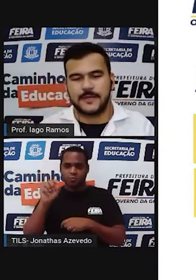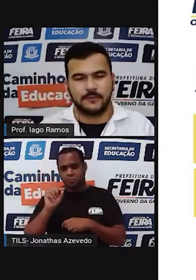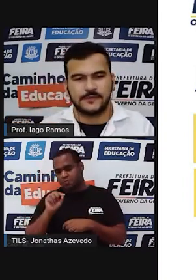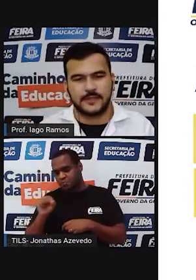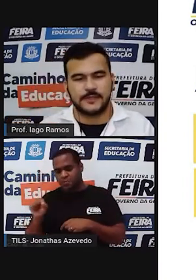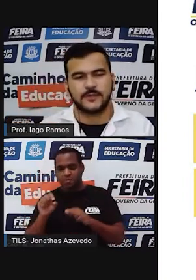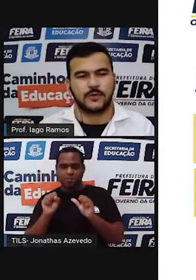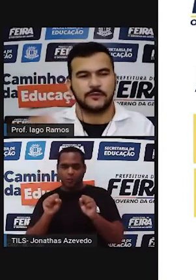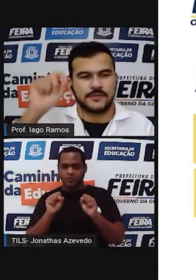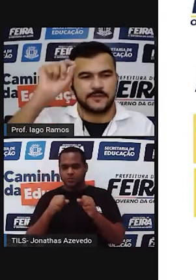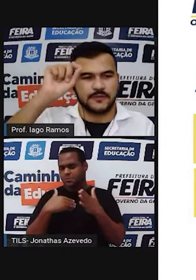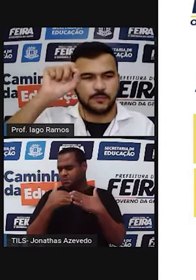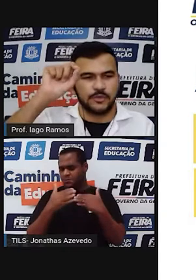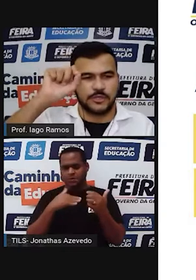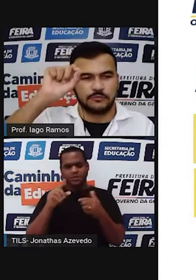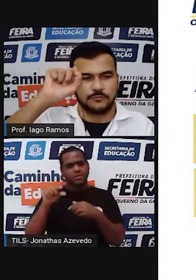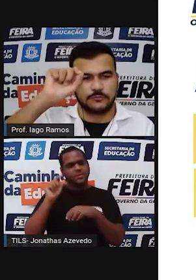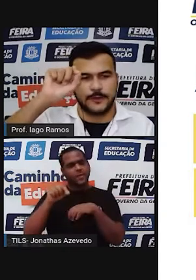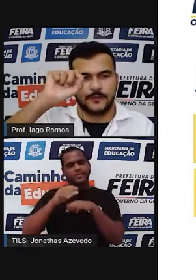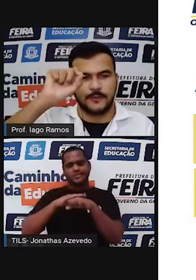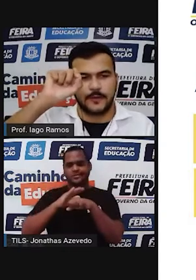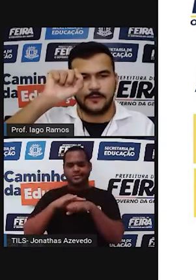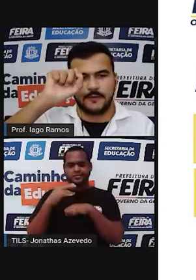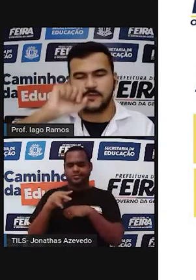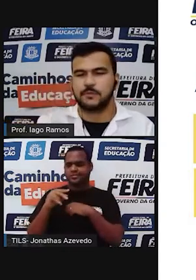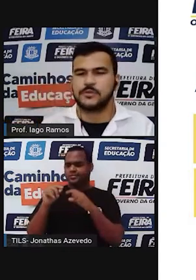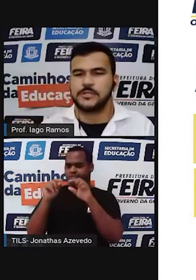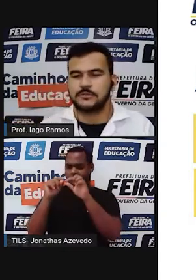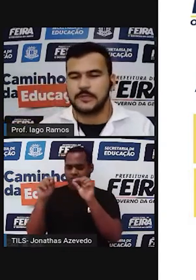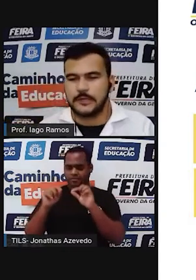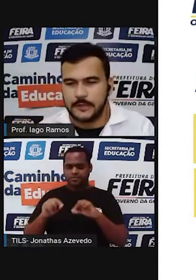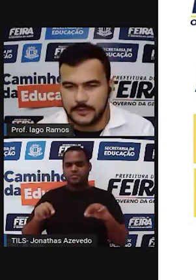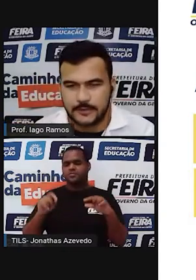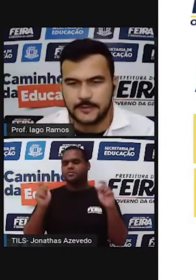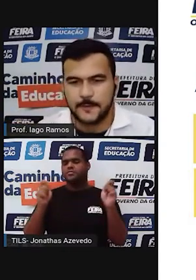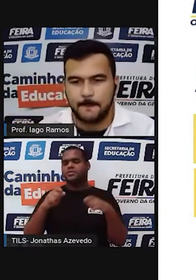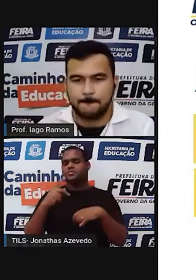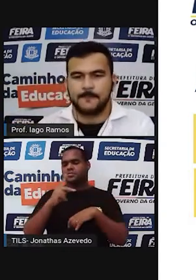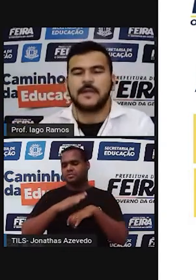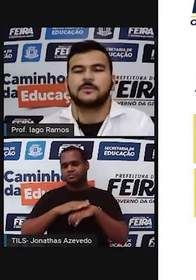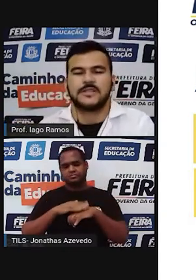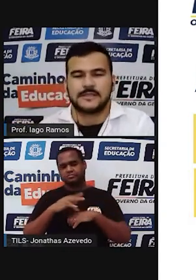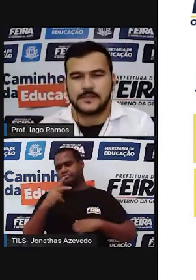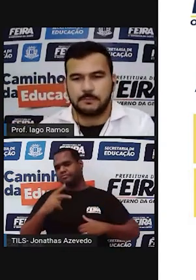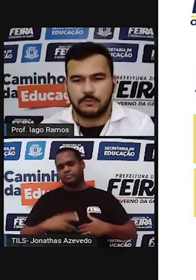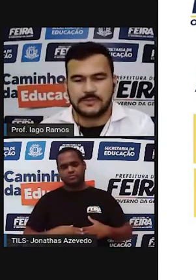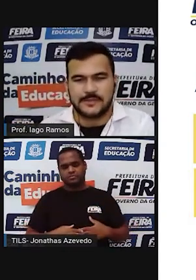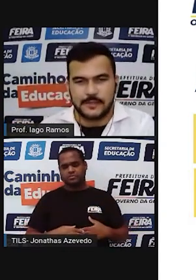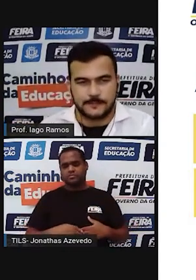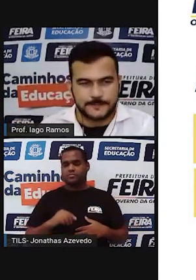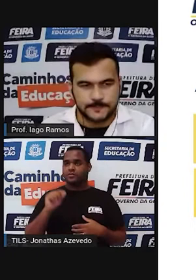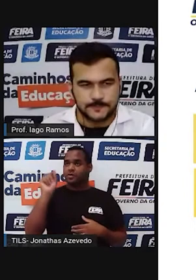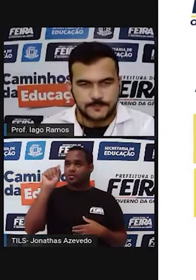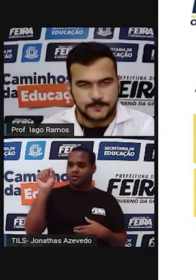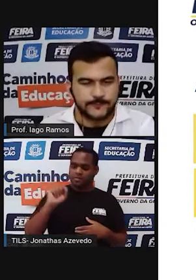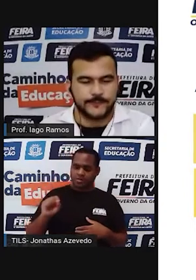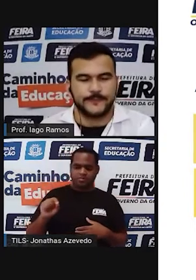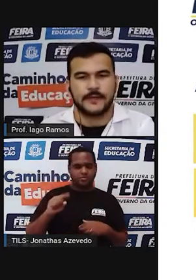faz, é você quem escolhe. Você faz um pontinho, né? Faz um pontinho em uma dessas pontas aí.